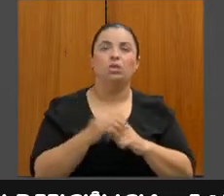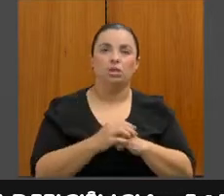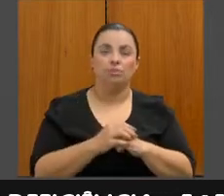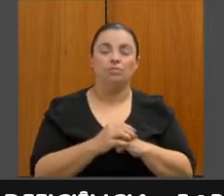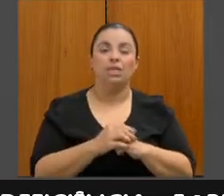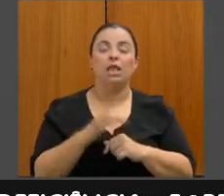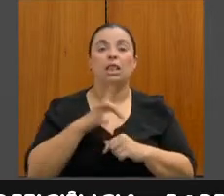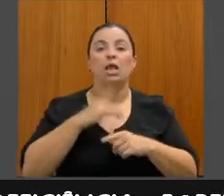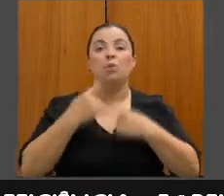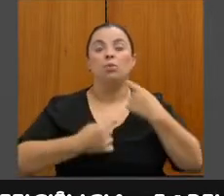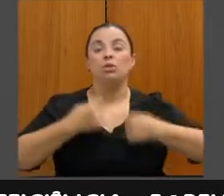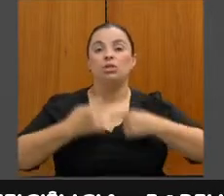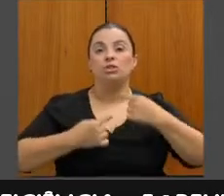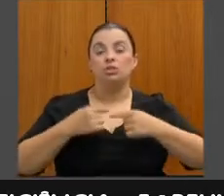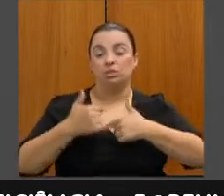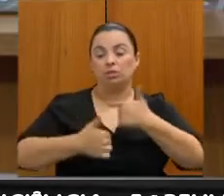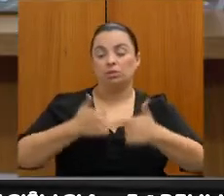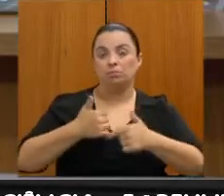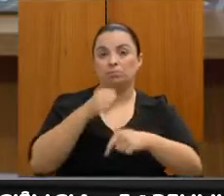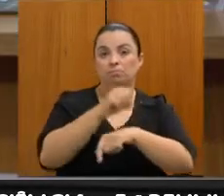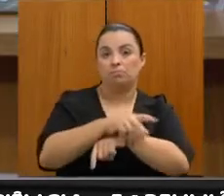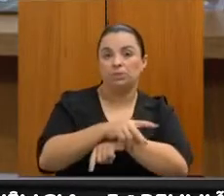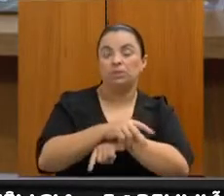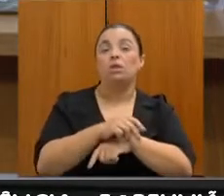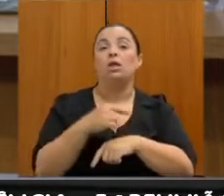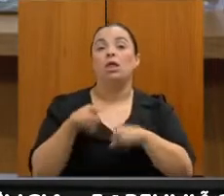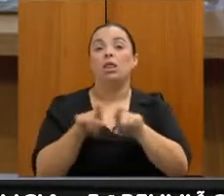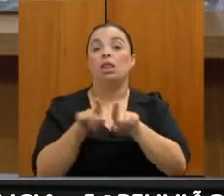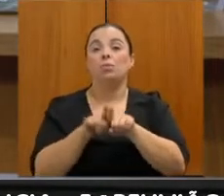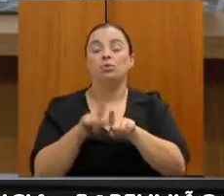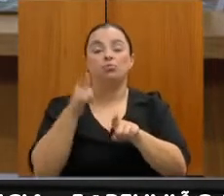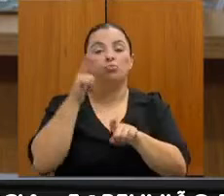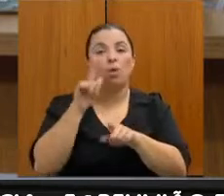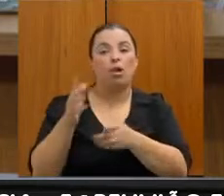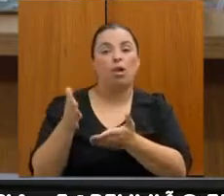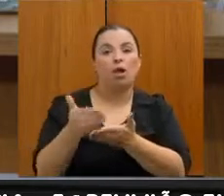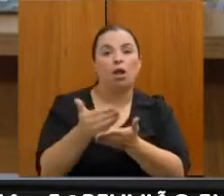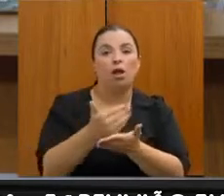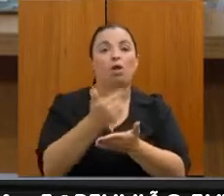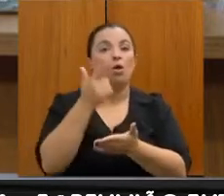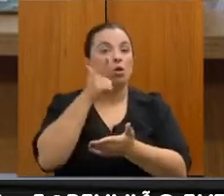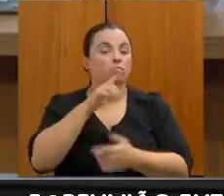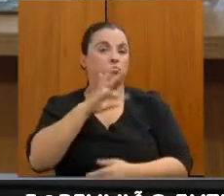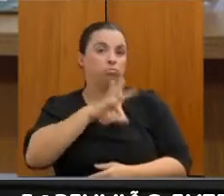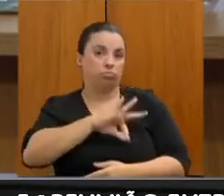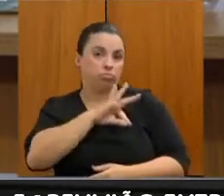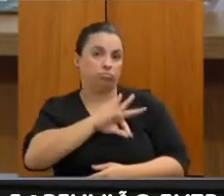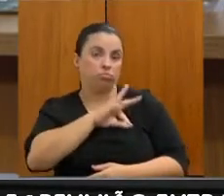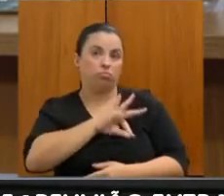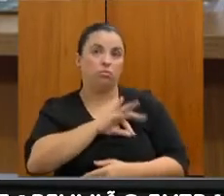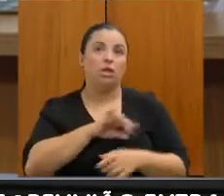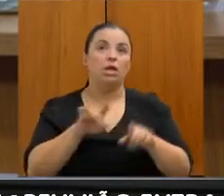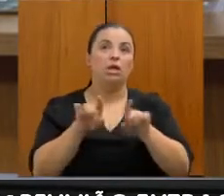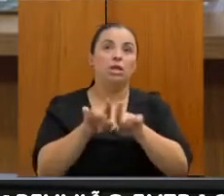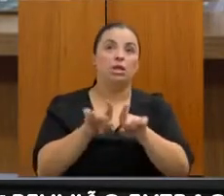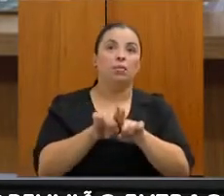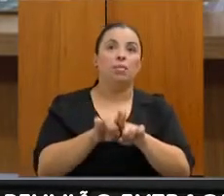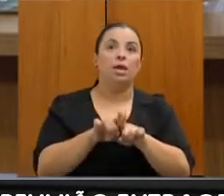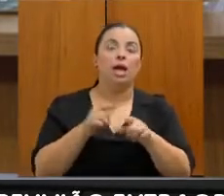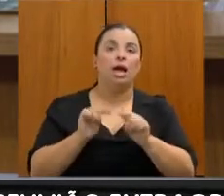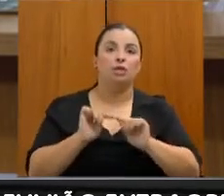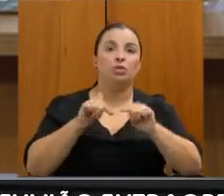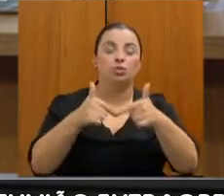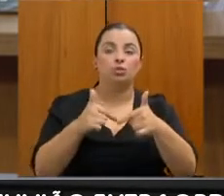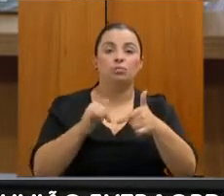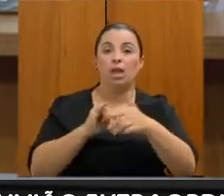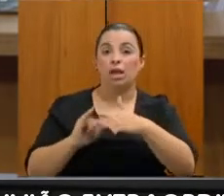gente trabalha com o eixo de geração de renda, que envolve ações principalmente voltadas para a informalidade, políticas de